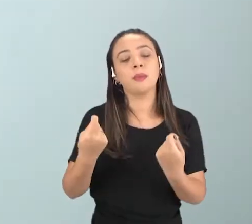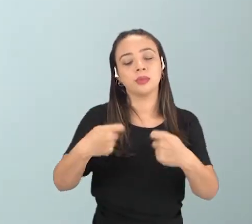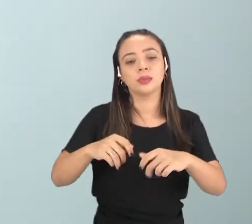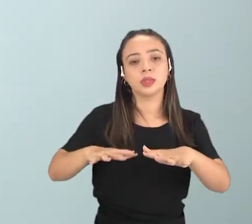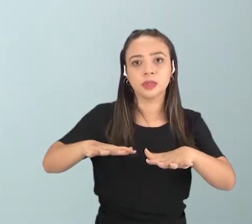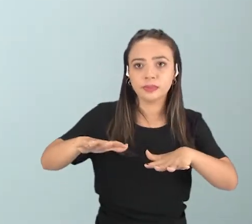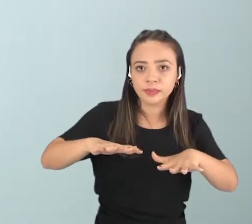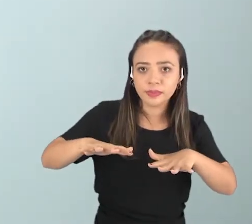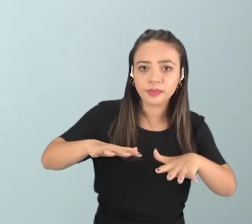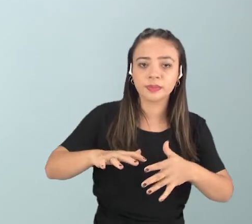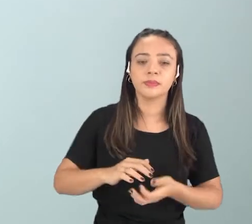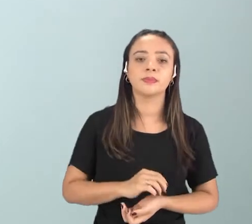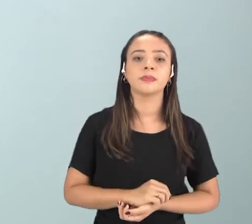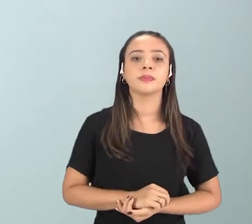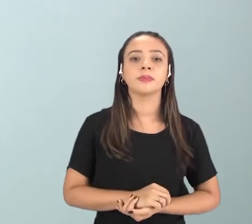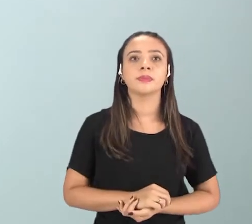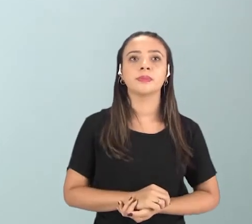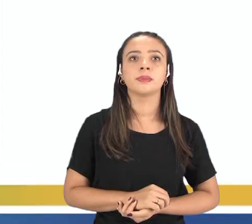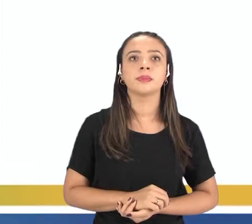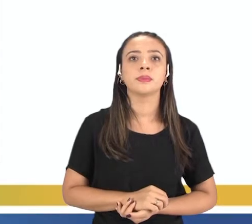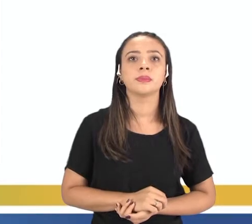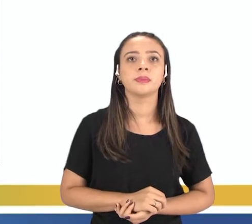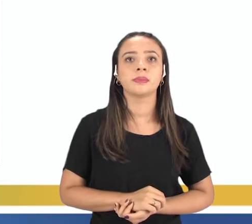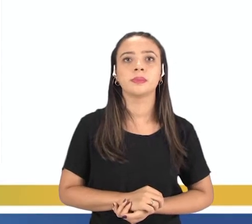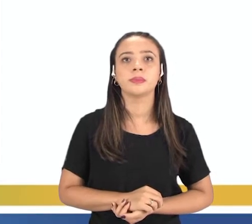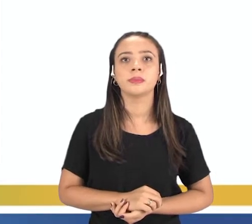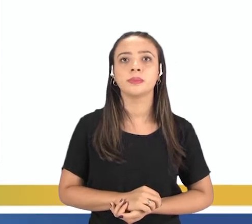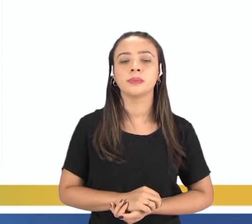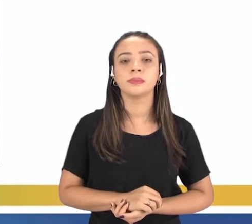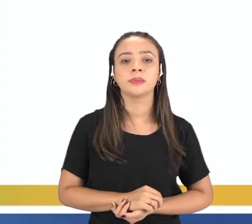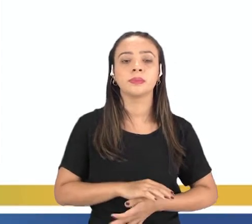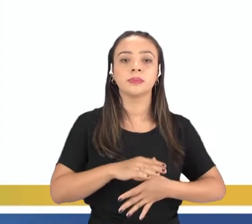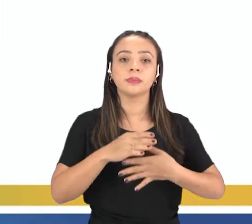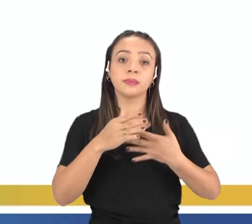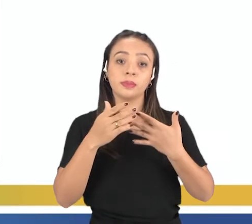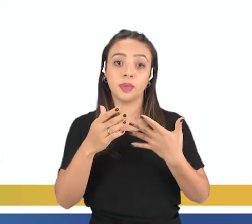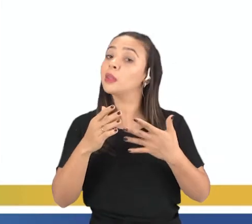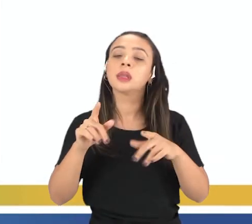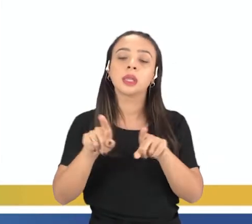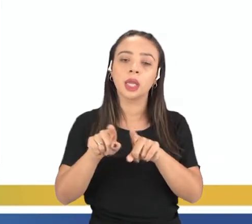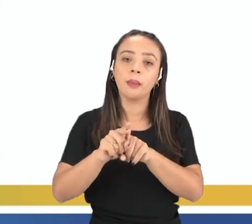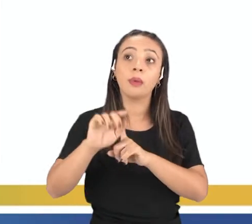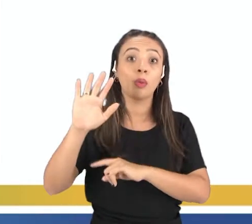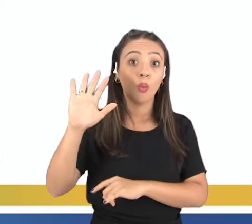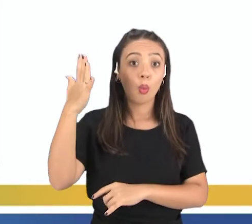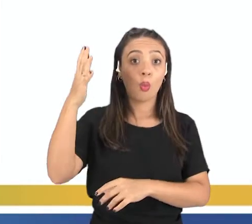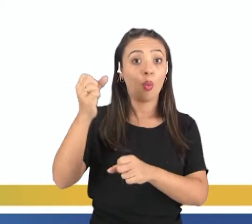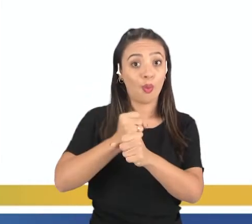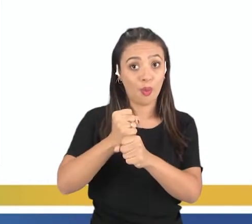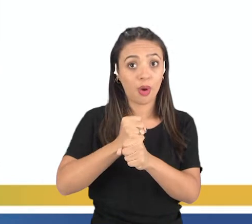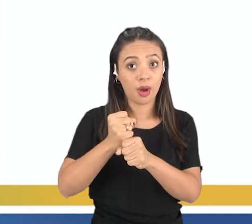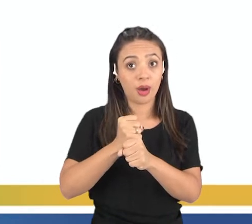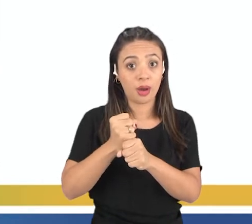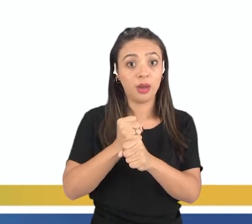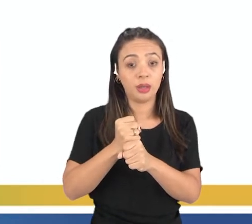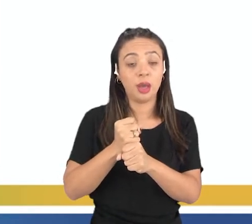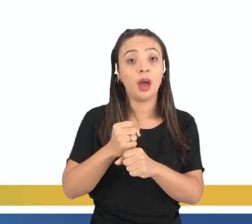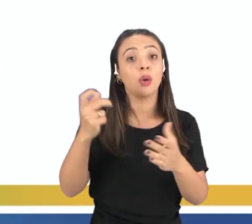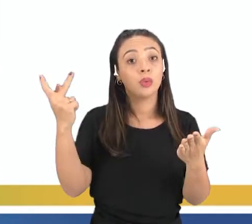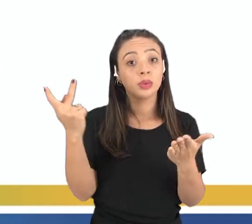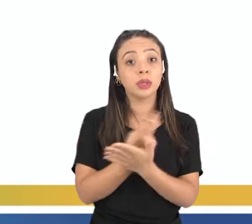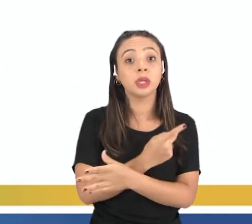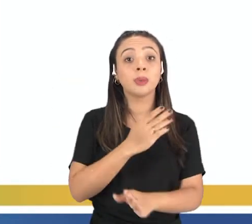planeta Terra, o Sol está parado, tá? A sucessão das estações do ano é resultado do movimento de